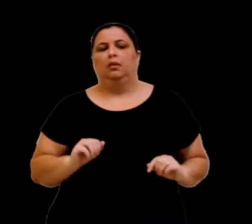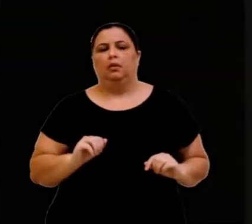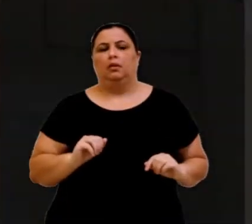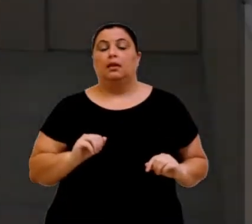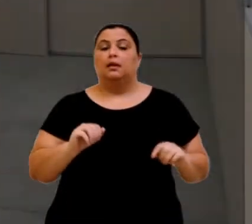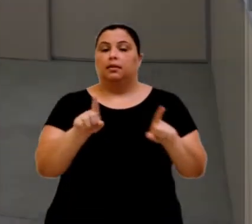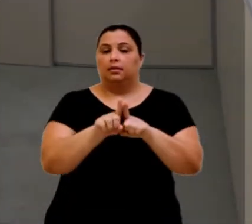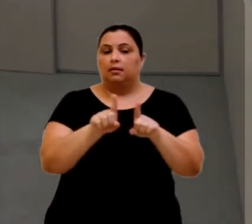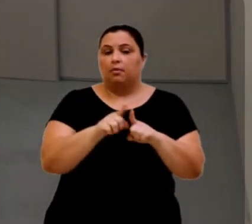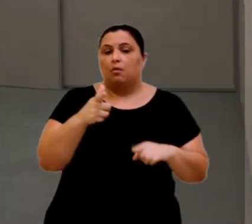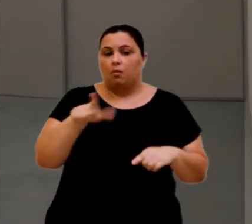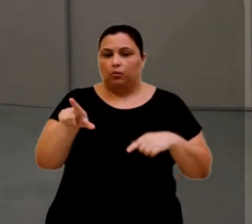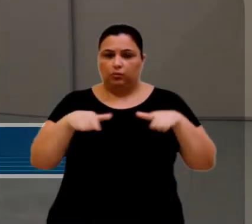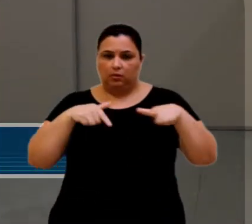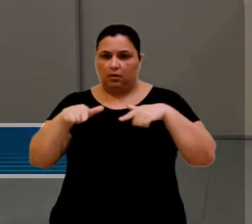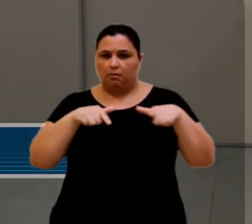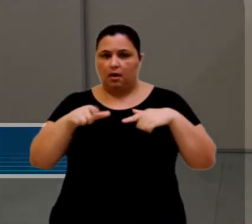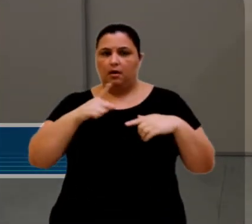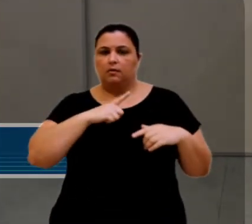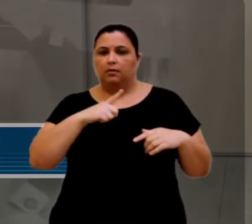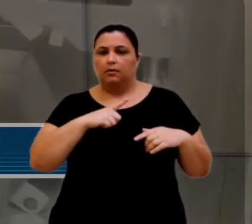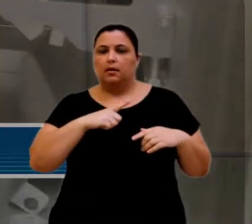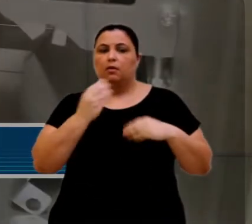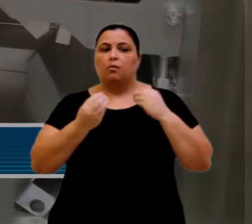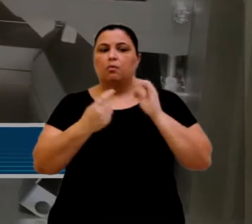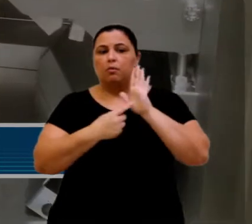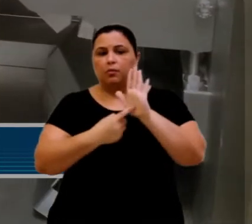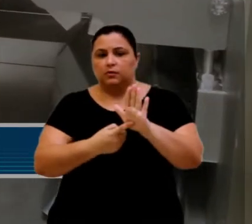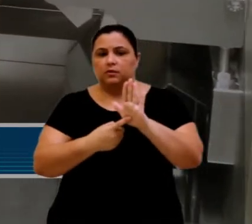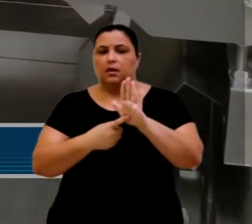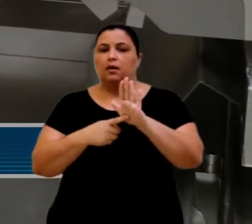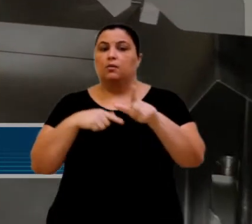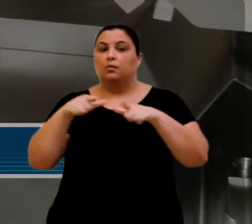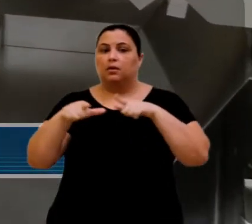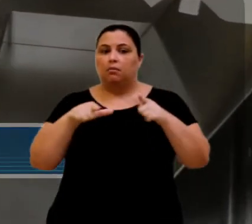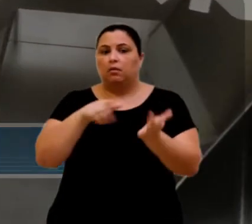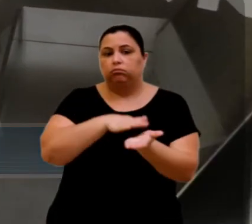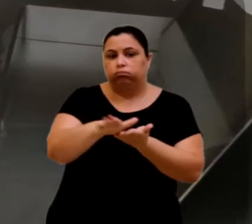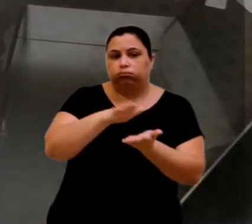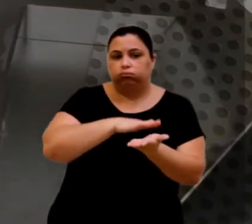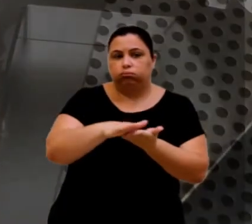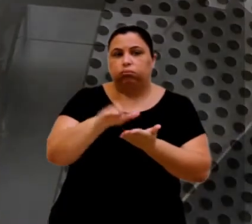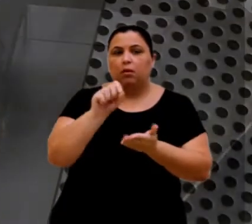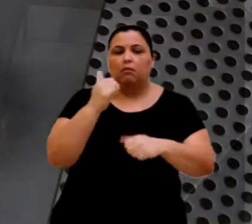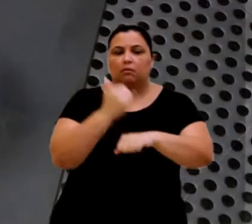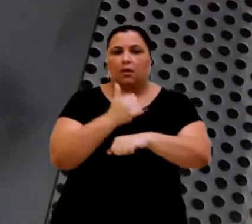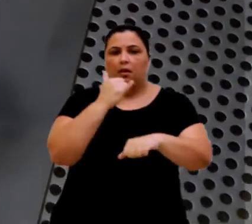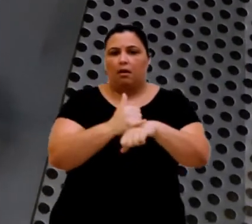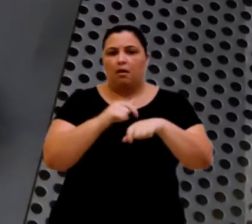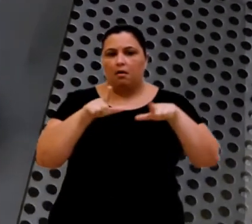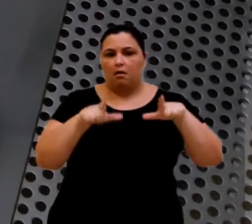A próxima linha de ação se propõe a oferecer serviços relacionados à prototipagem T-RES-D de peças metálicas.